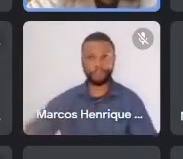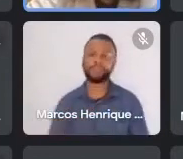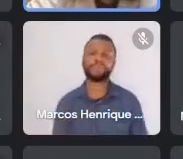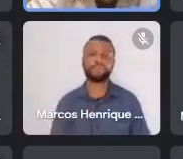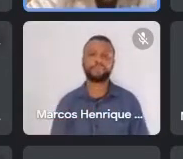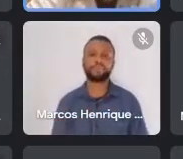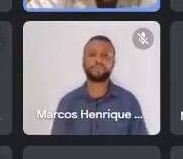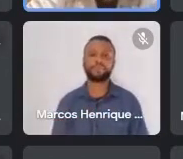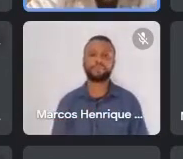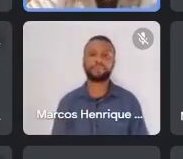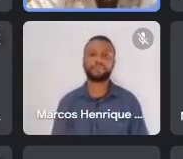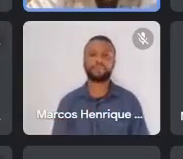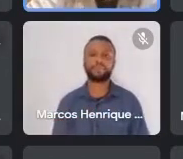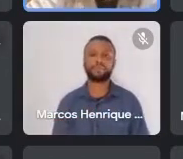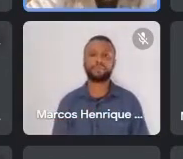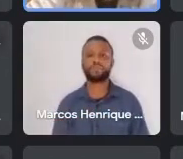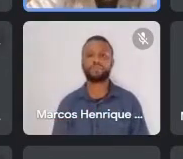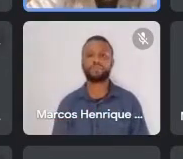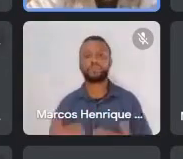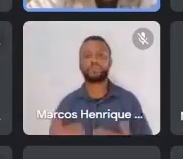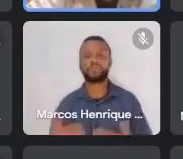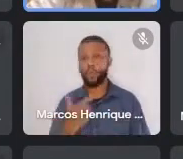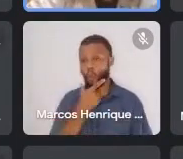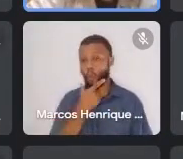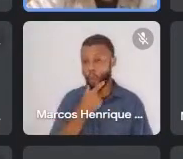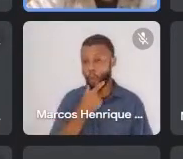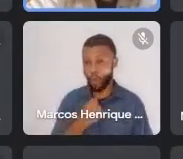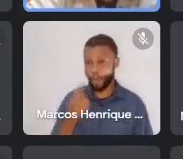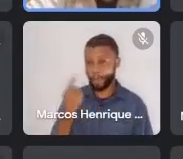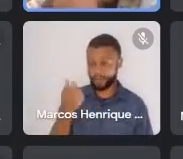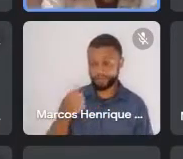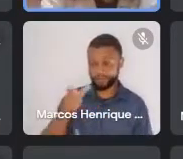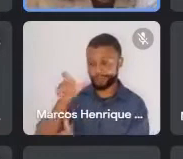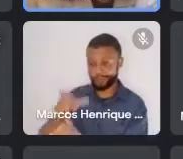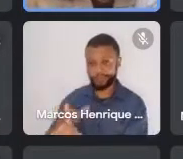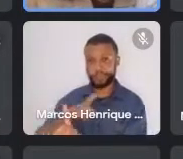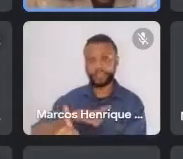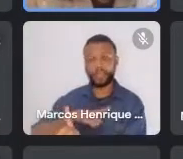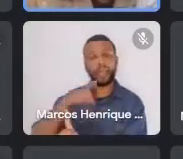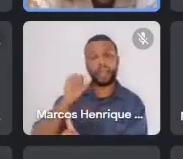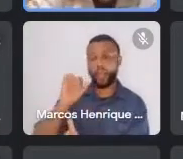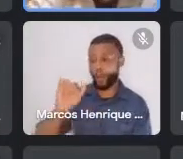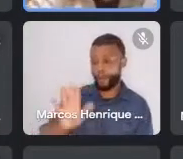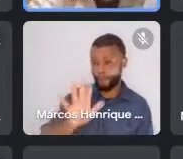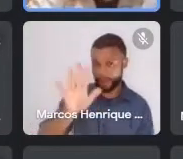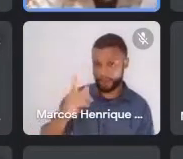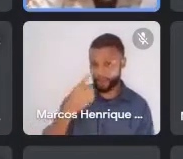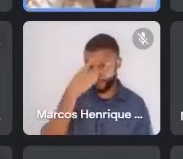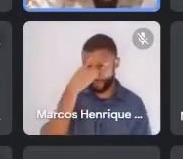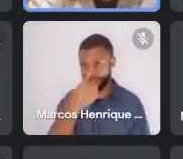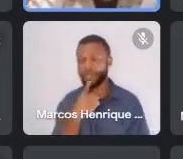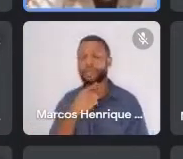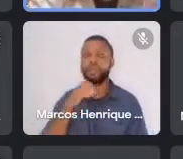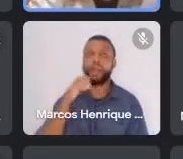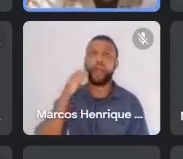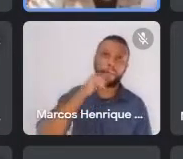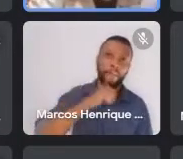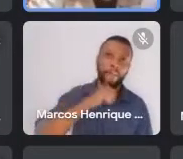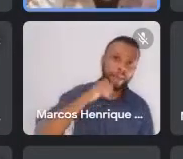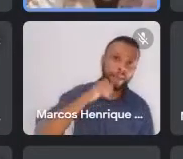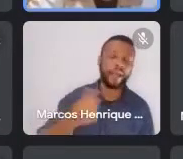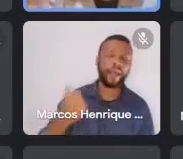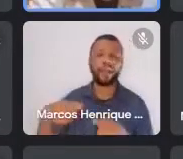Bem, o homem, aí você vê aqui que tem uma imagem de uma mulher com uma criança, quer dizer, nesse sentido de homem, humanidade,